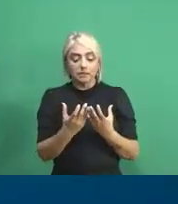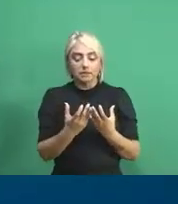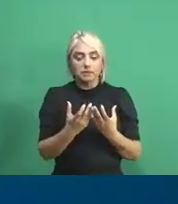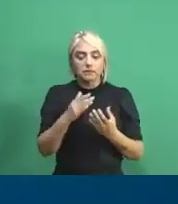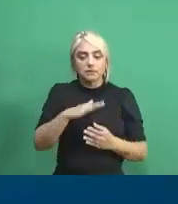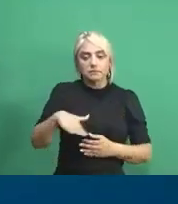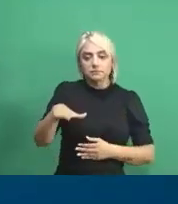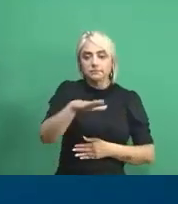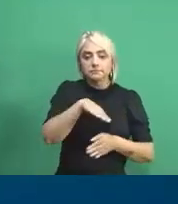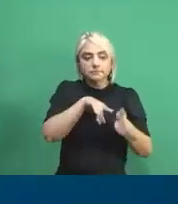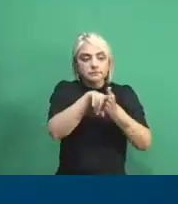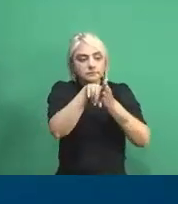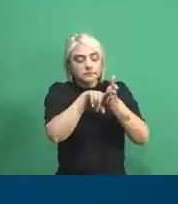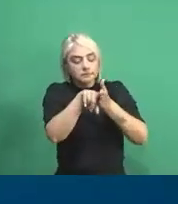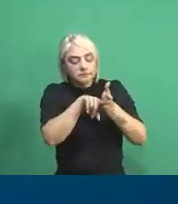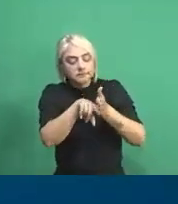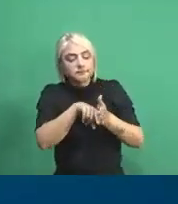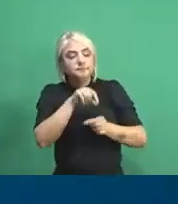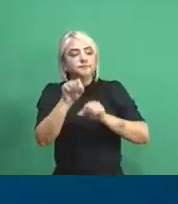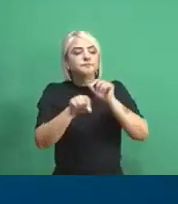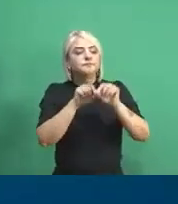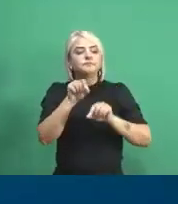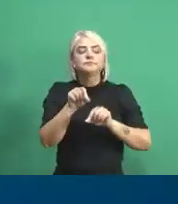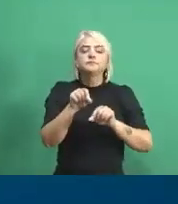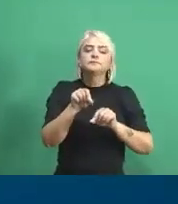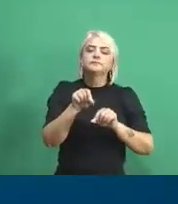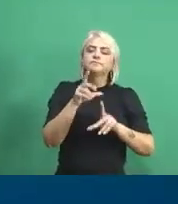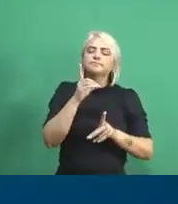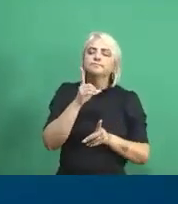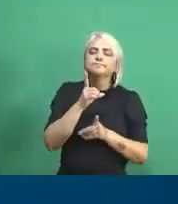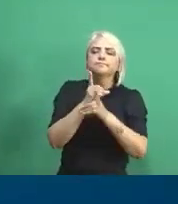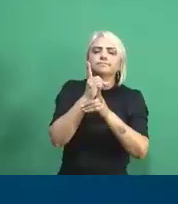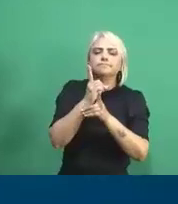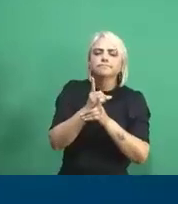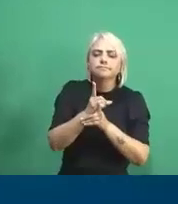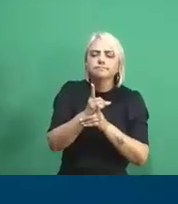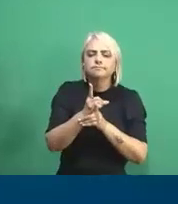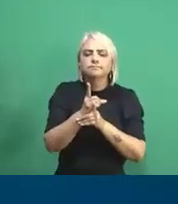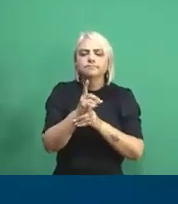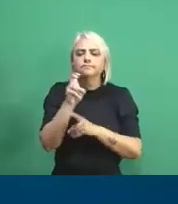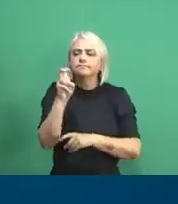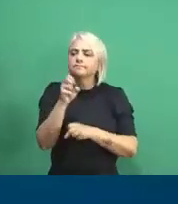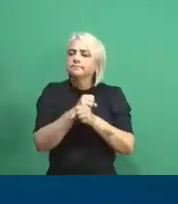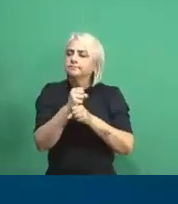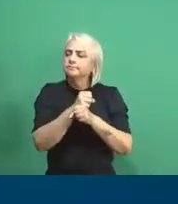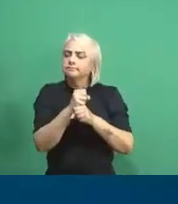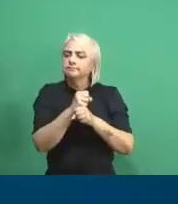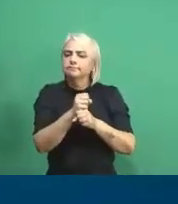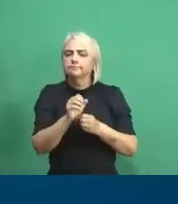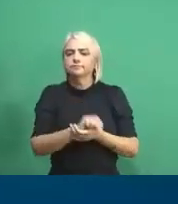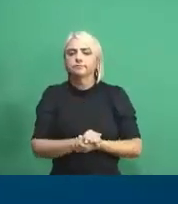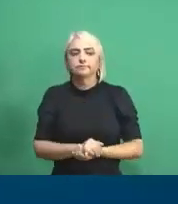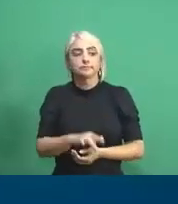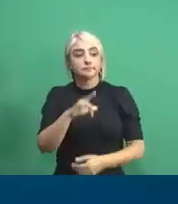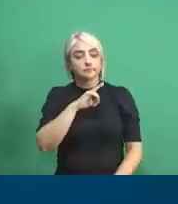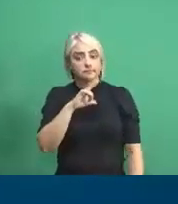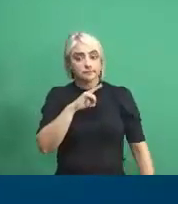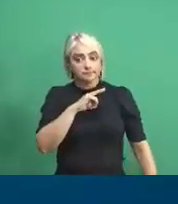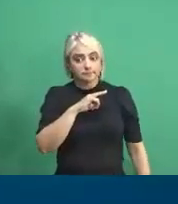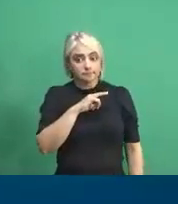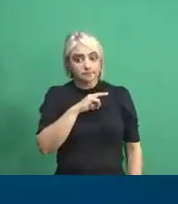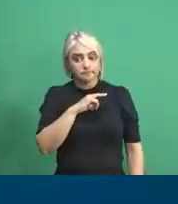na área da pesquisa, o que tem se descoberto nesses cinco anos de expedição? A gente tem